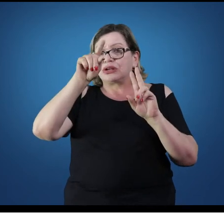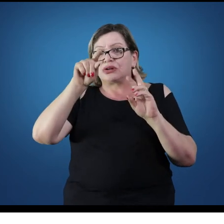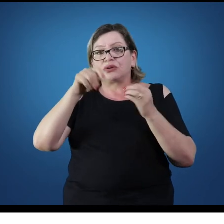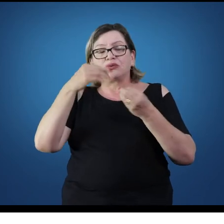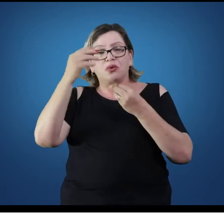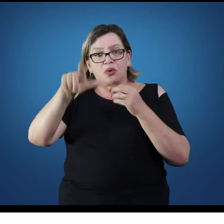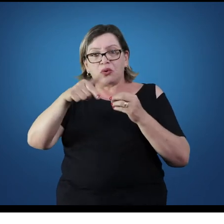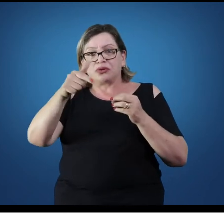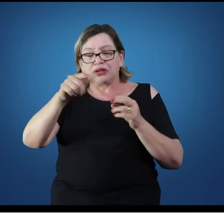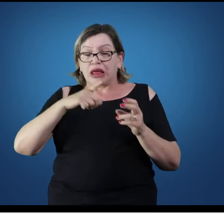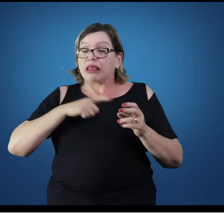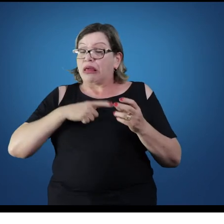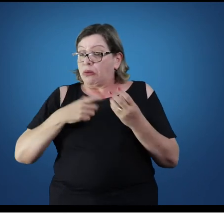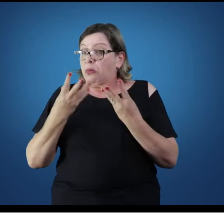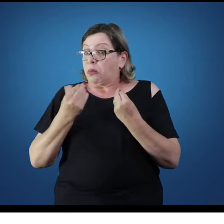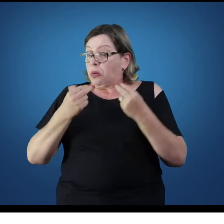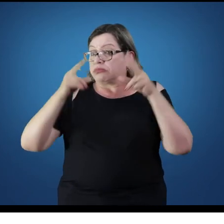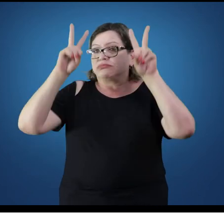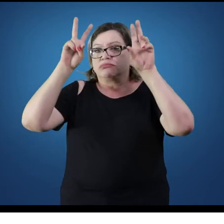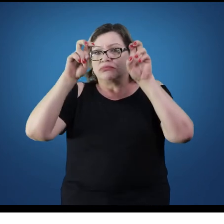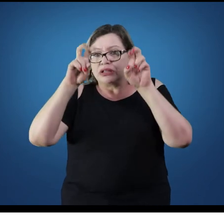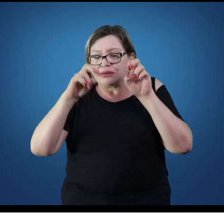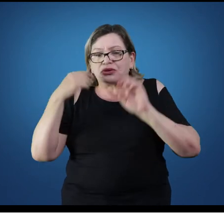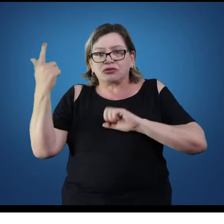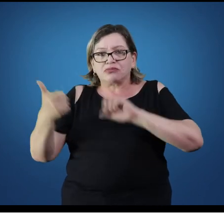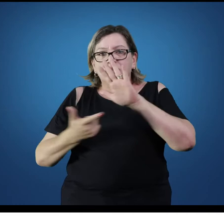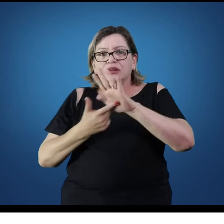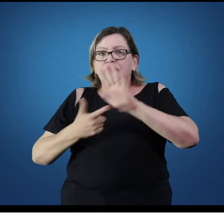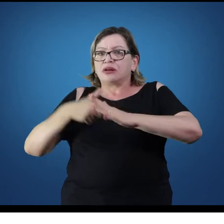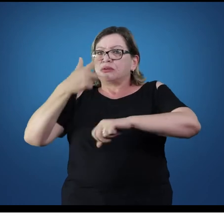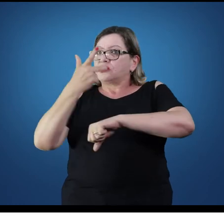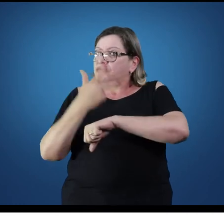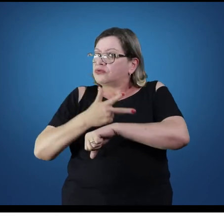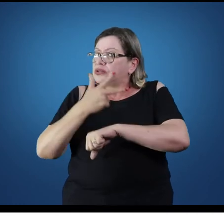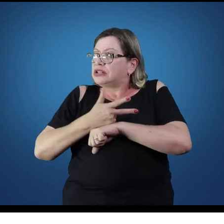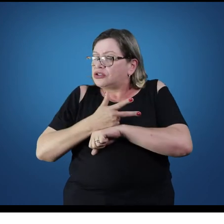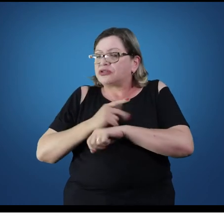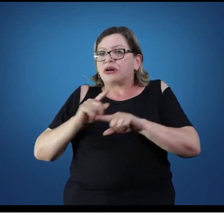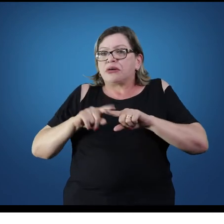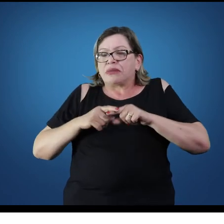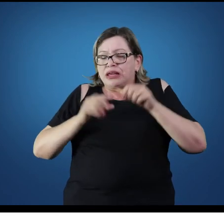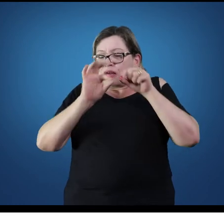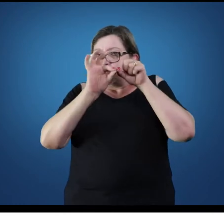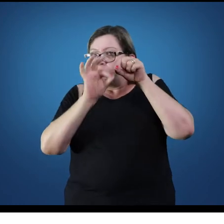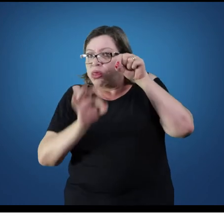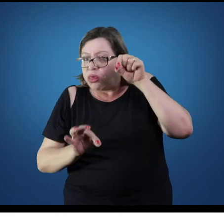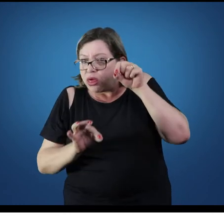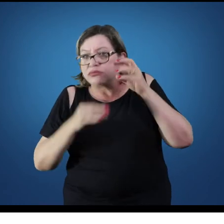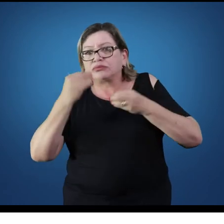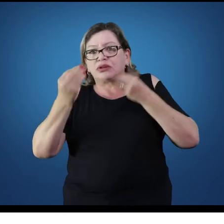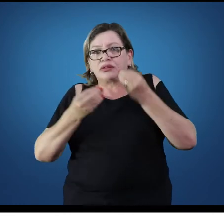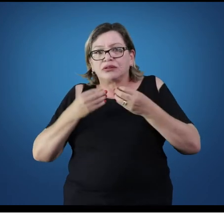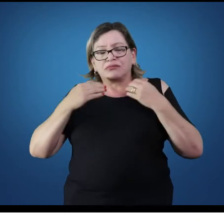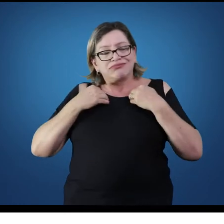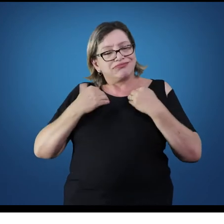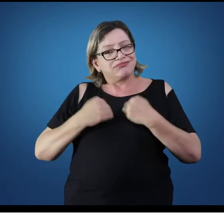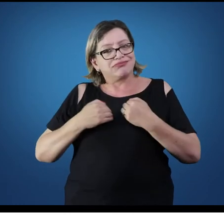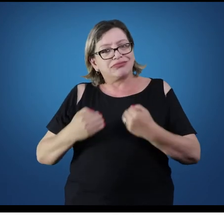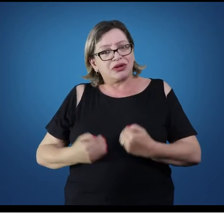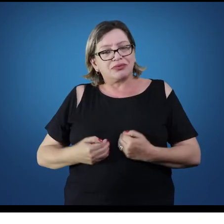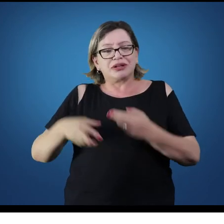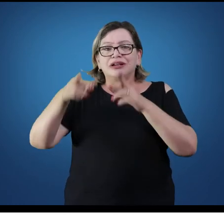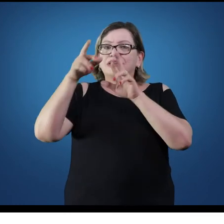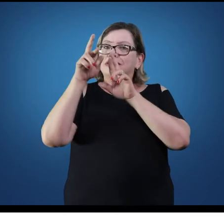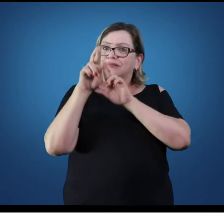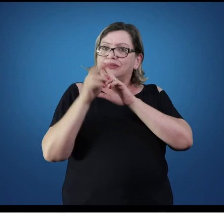vocês e vídeos para simplificar o conteúdo, mas é um conteúdo extenso por fazer parte do corpo humano. Então espero que